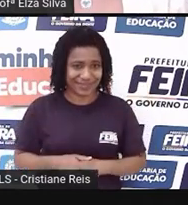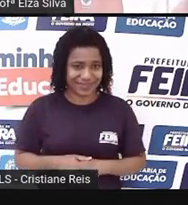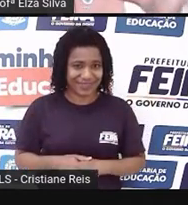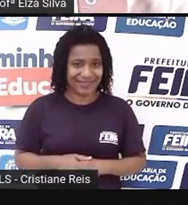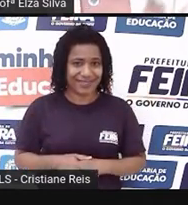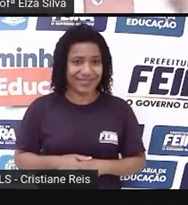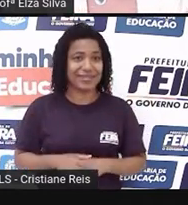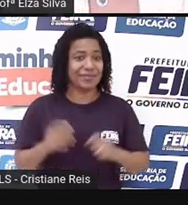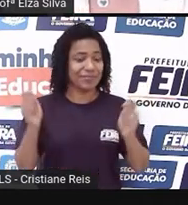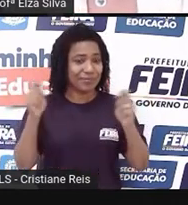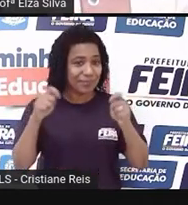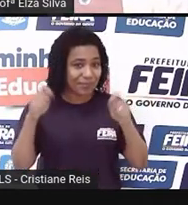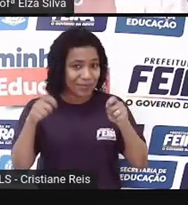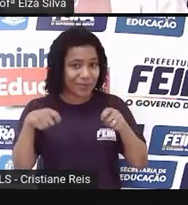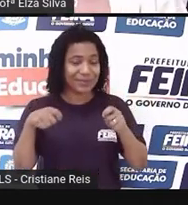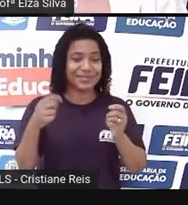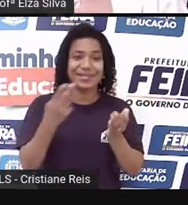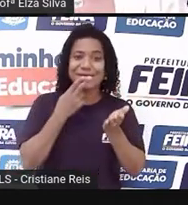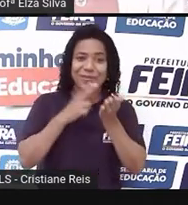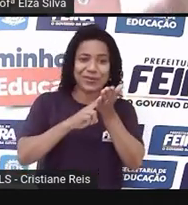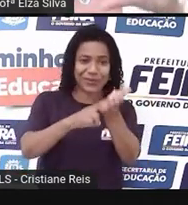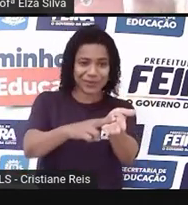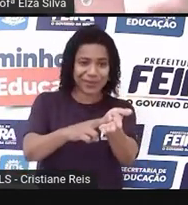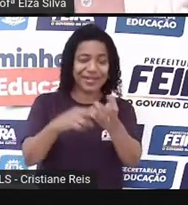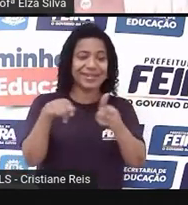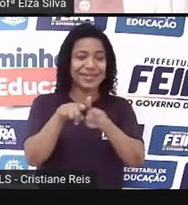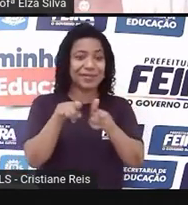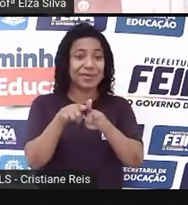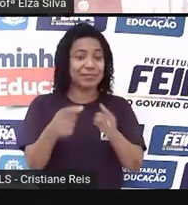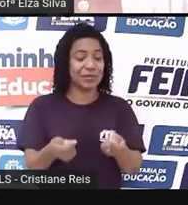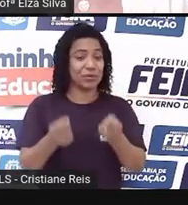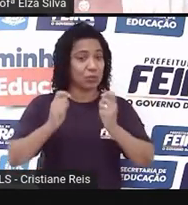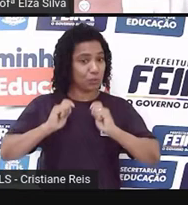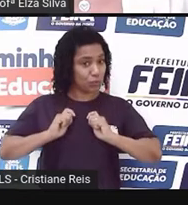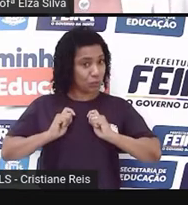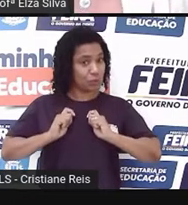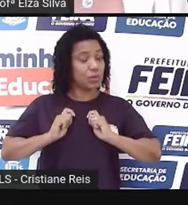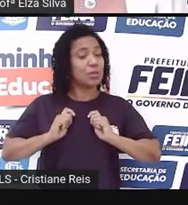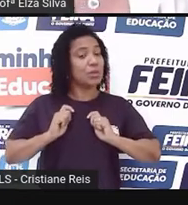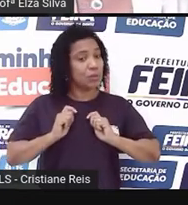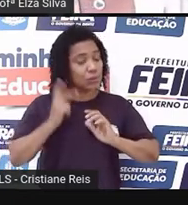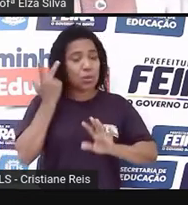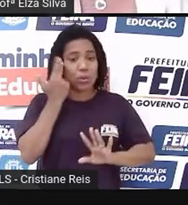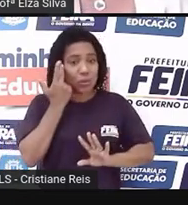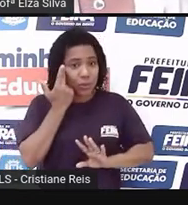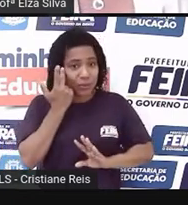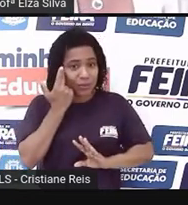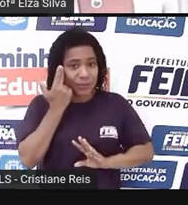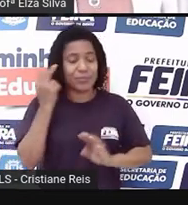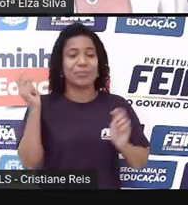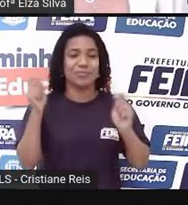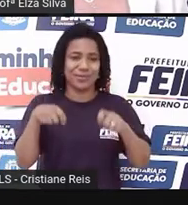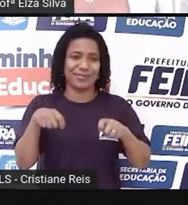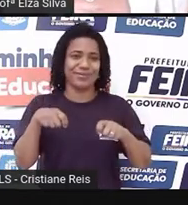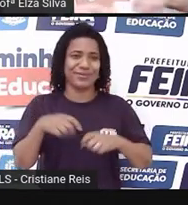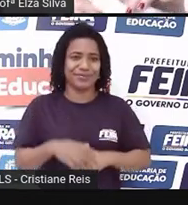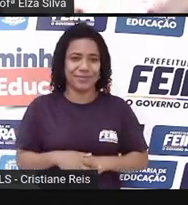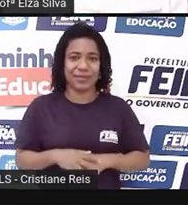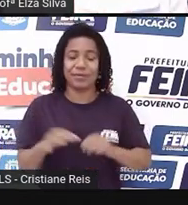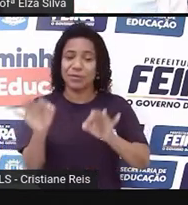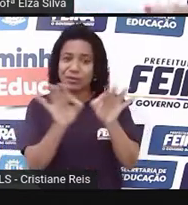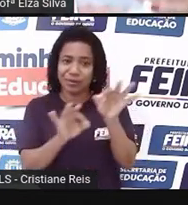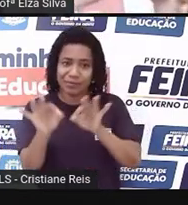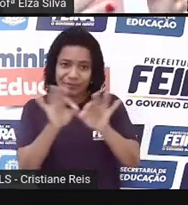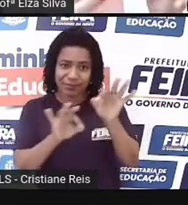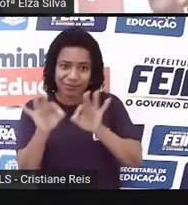você colocar tanto o remetente quanto o destinatário na parte de trás do envelope. Mas é possível também você organizar